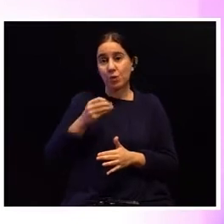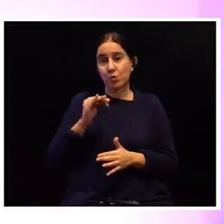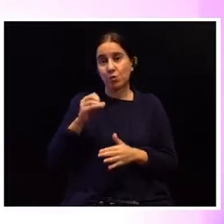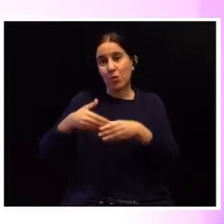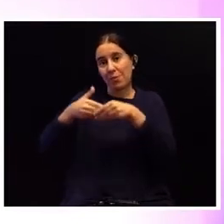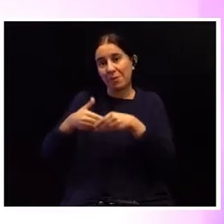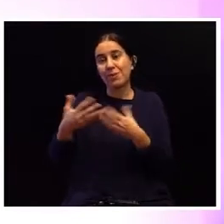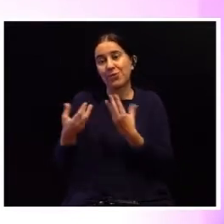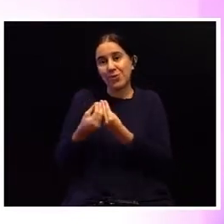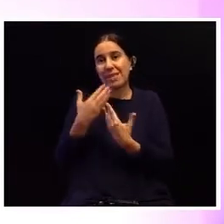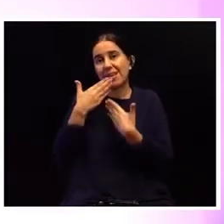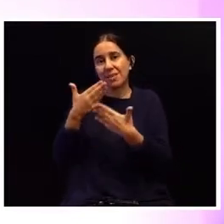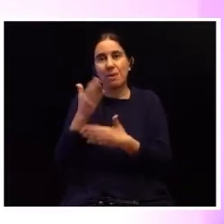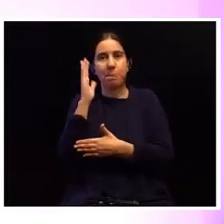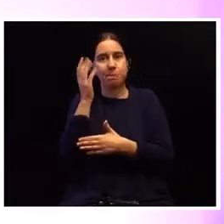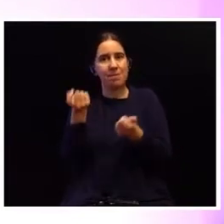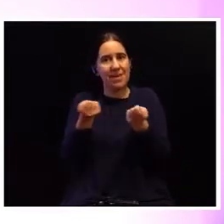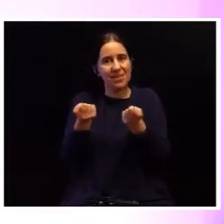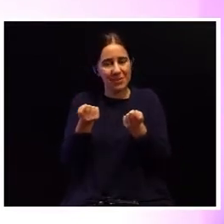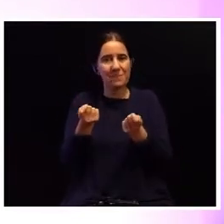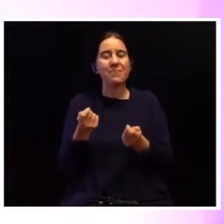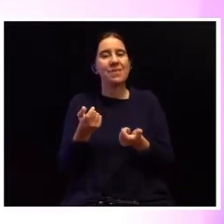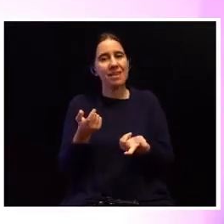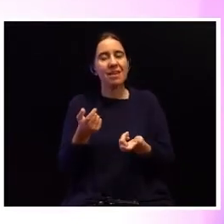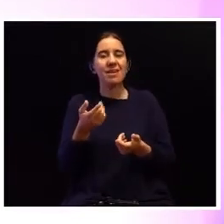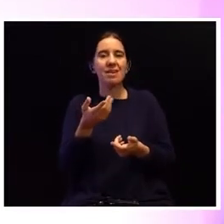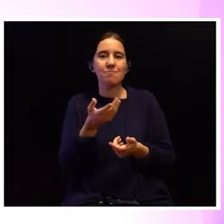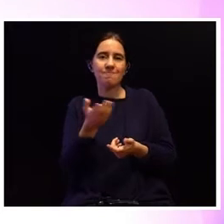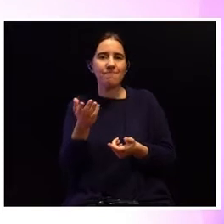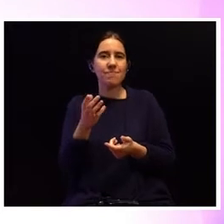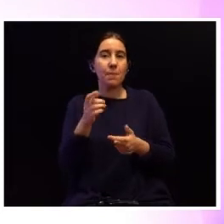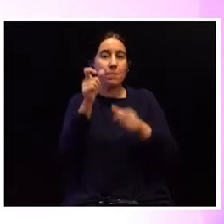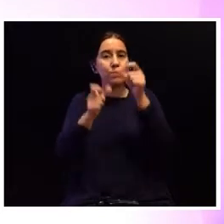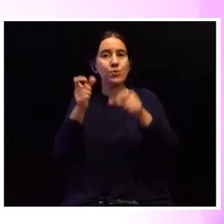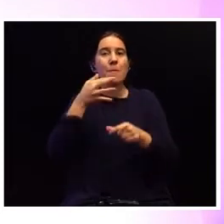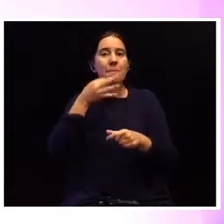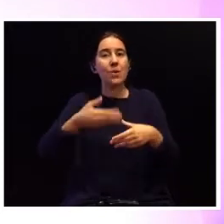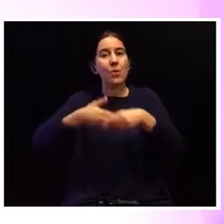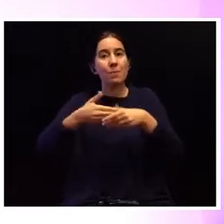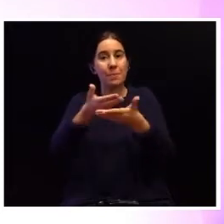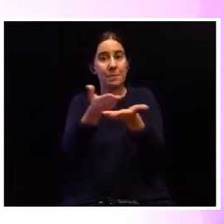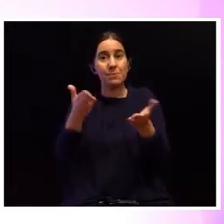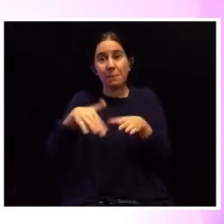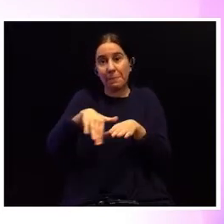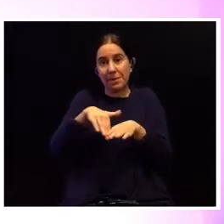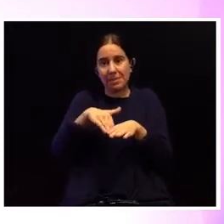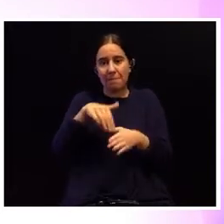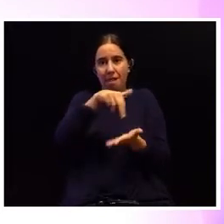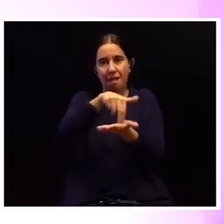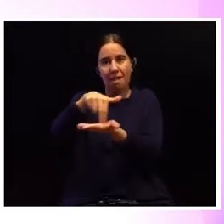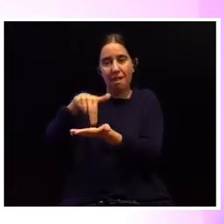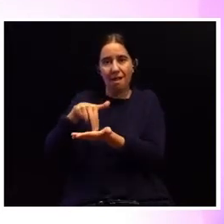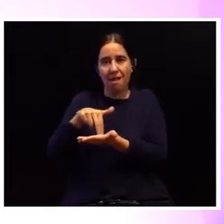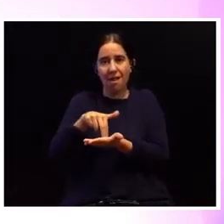connosco como mestre de cerimónias. Cumprimento a todas as pessoas que participam e que estão presentes